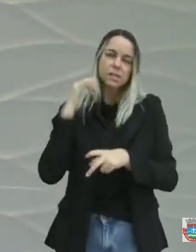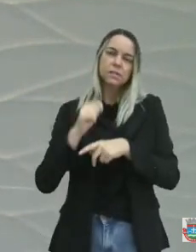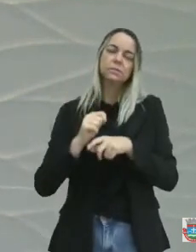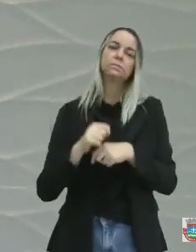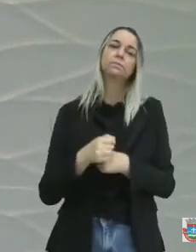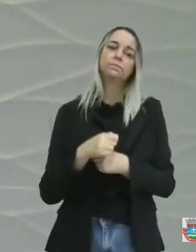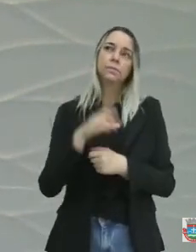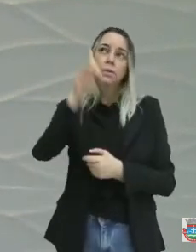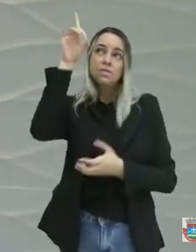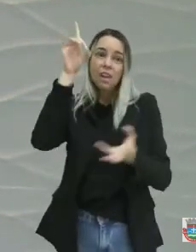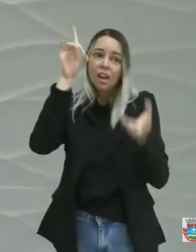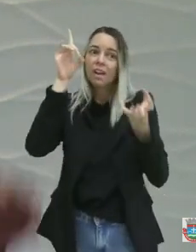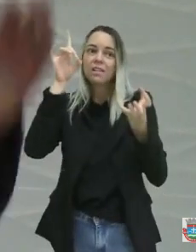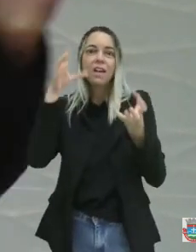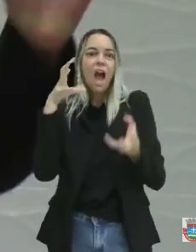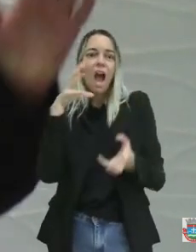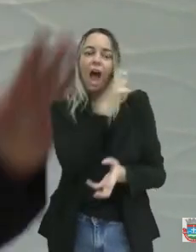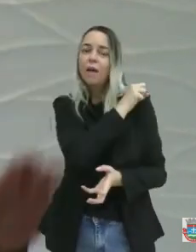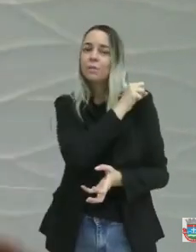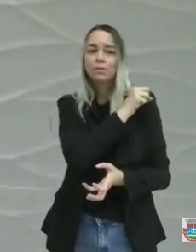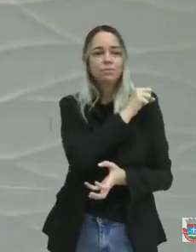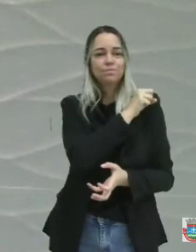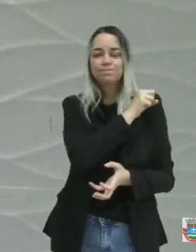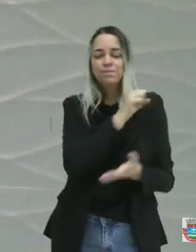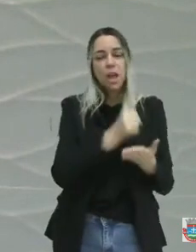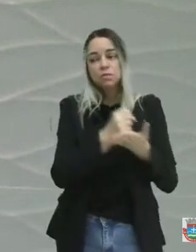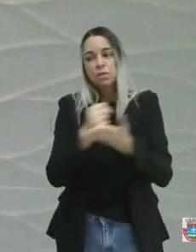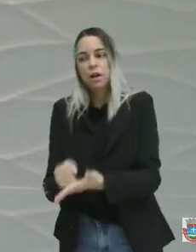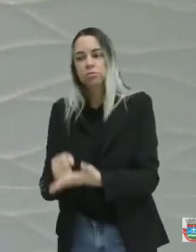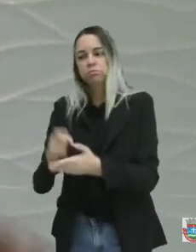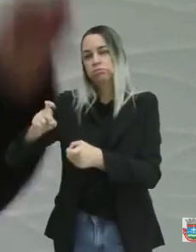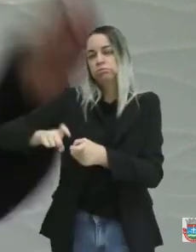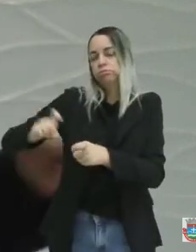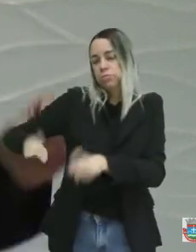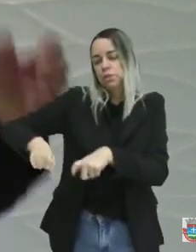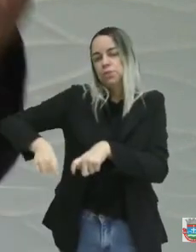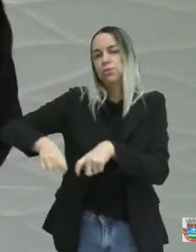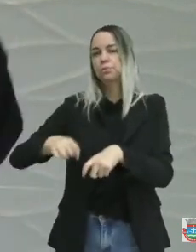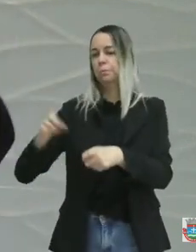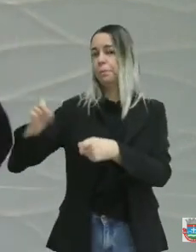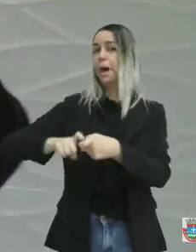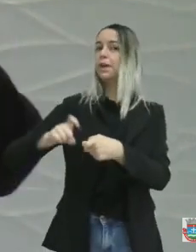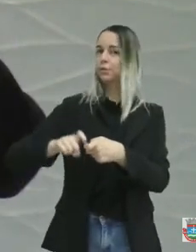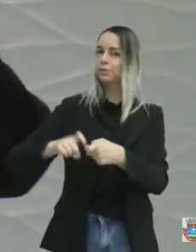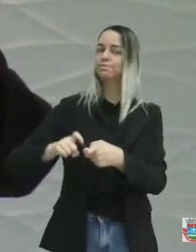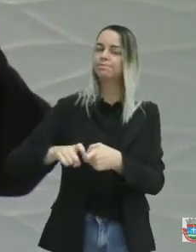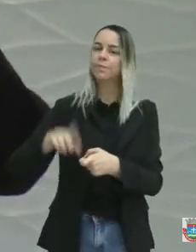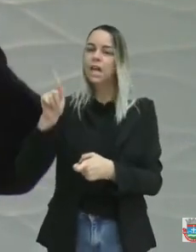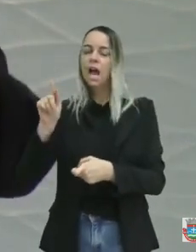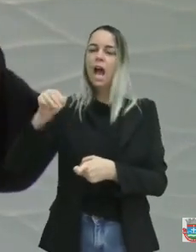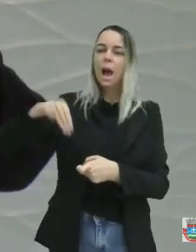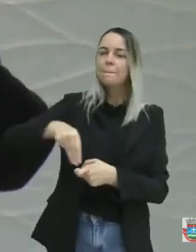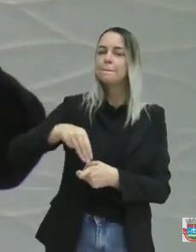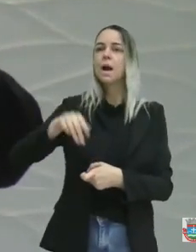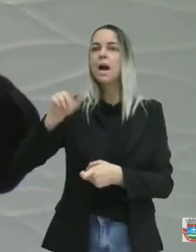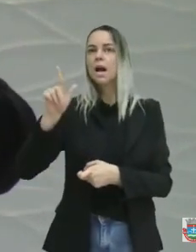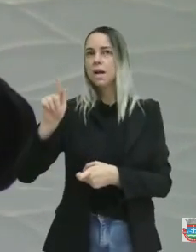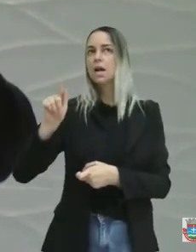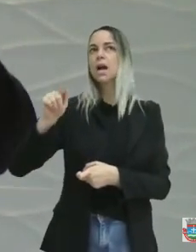rápido para aquela comunidade não ficar sem atendimento. Na localidade que é Gama, Armazém, Segredo,